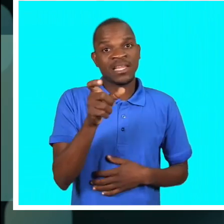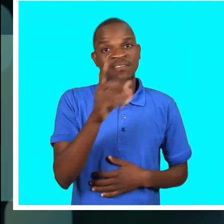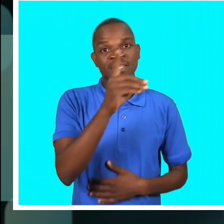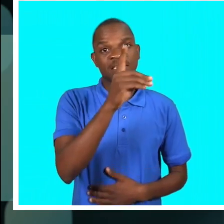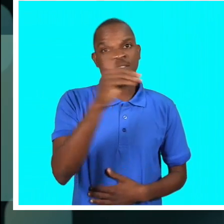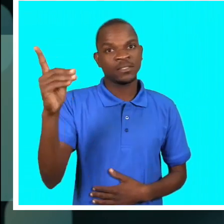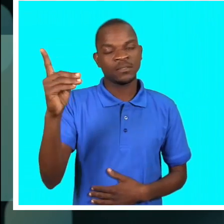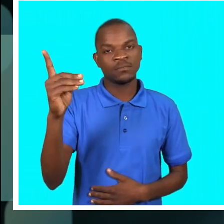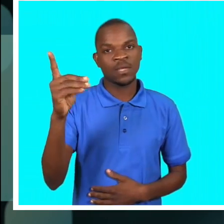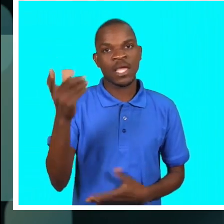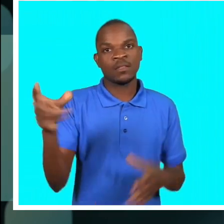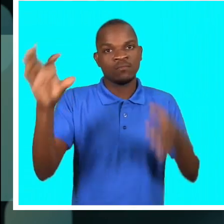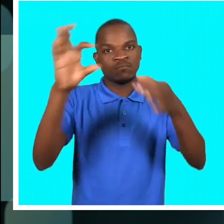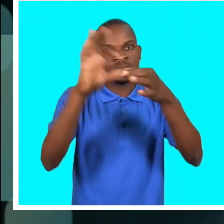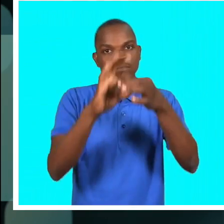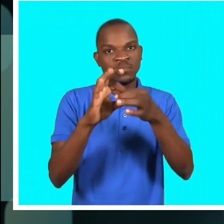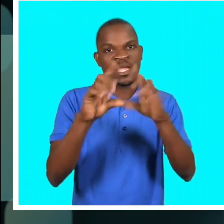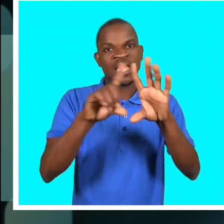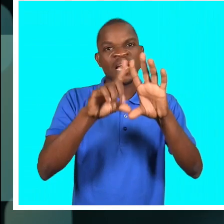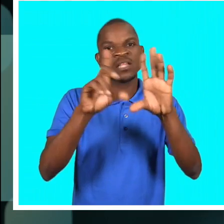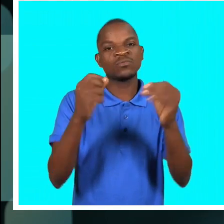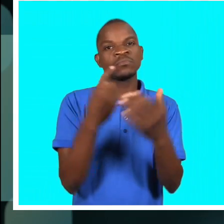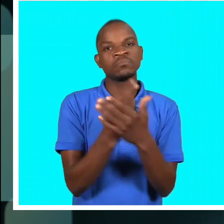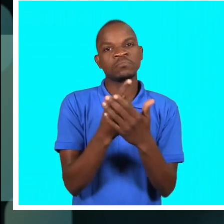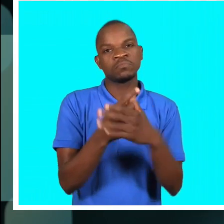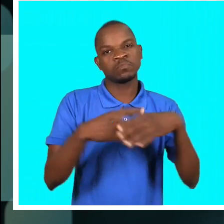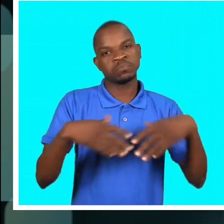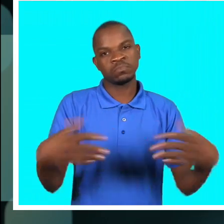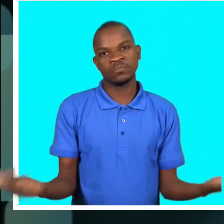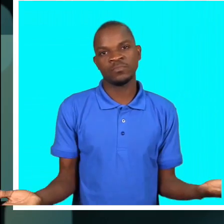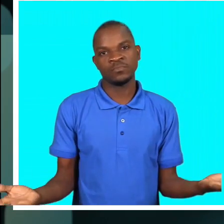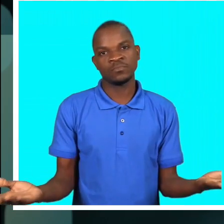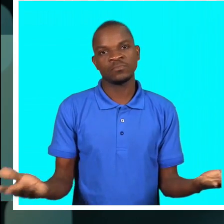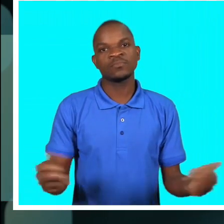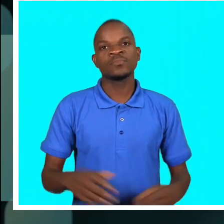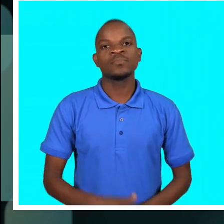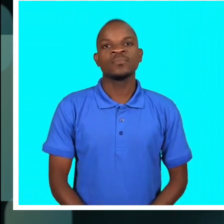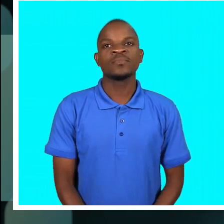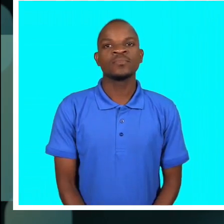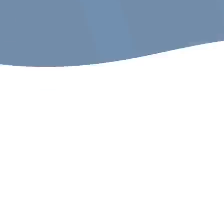A palavra deficiente é associado à inutilidade.